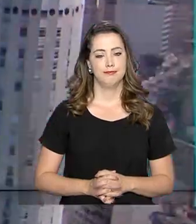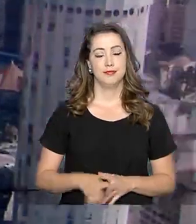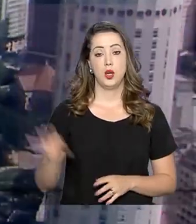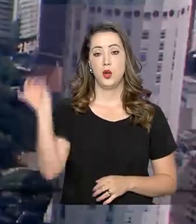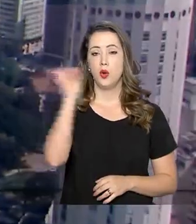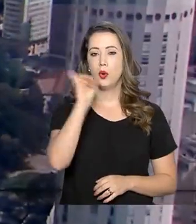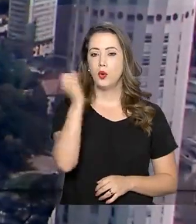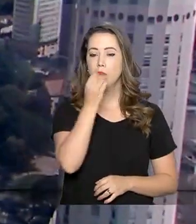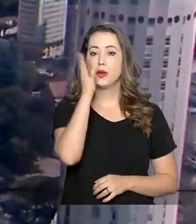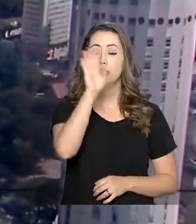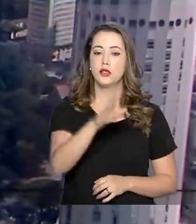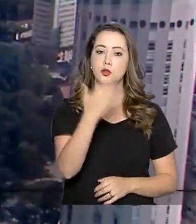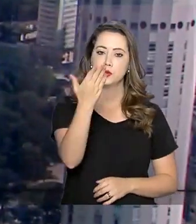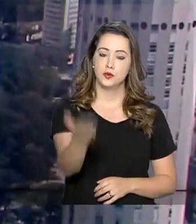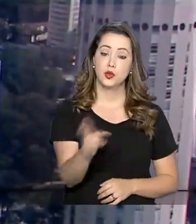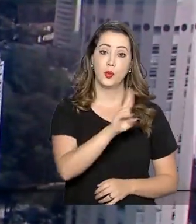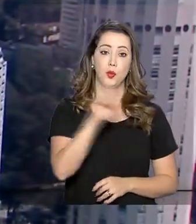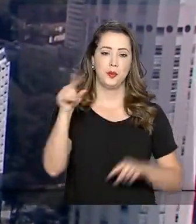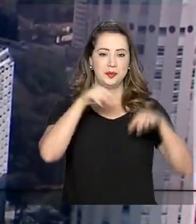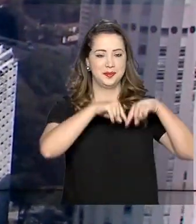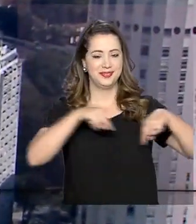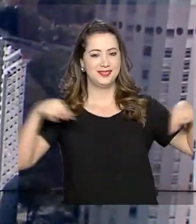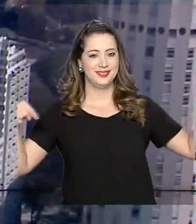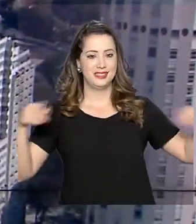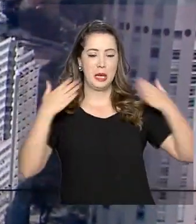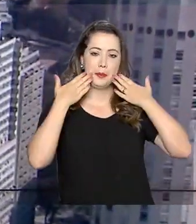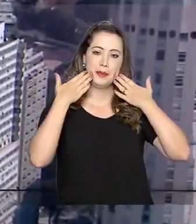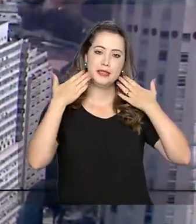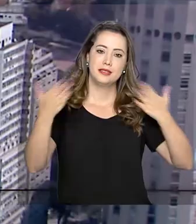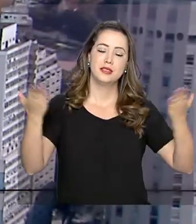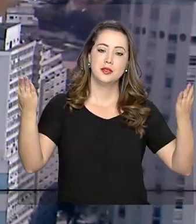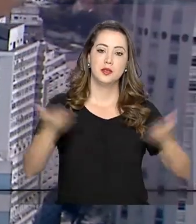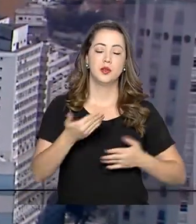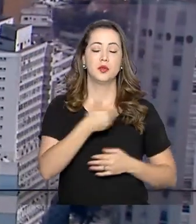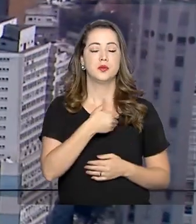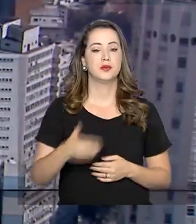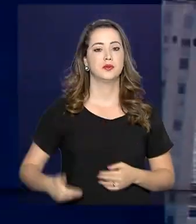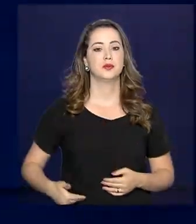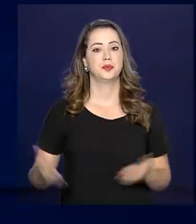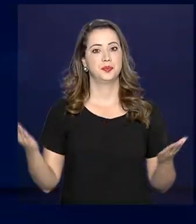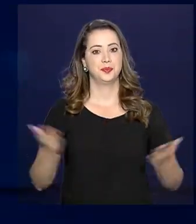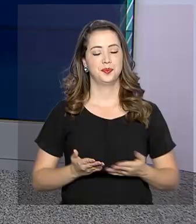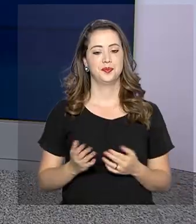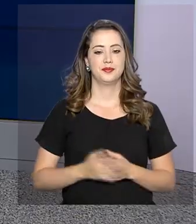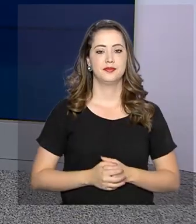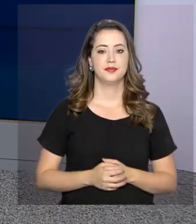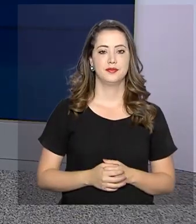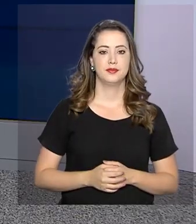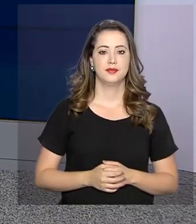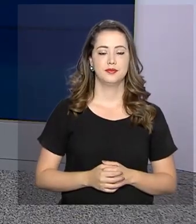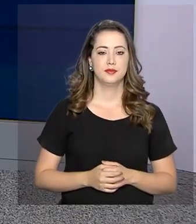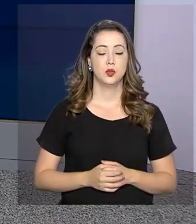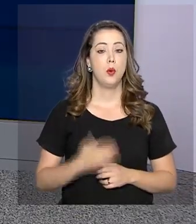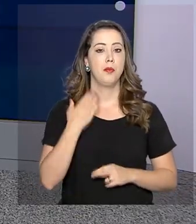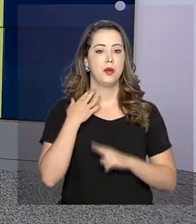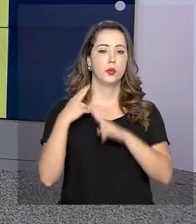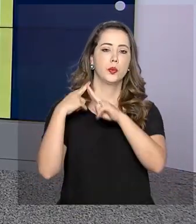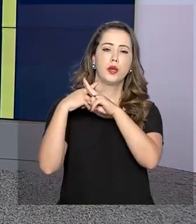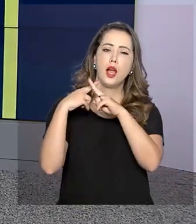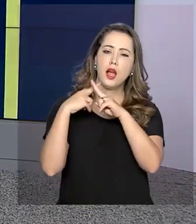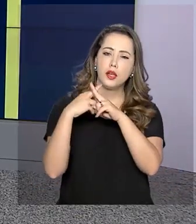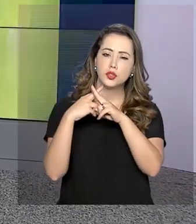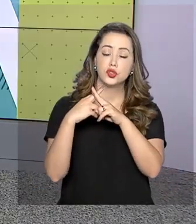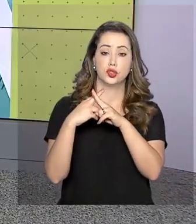Olá, boa tarde para você. Eu sou Roberto Camargo e começamos aqui mais uma edição do Governo Agora. A Caixa Econômica